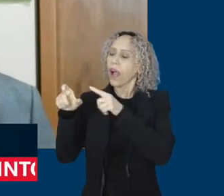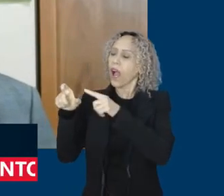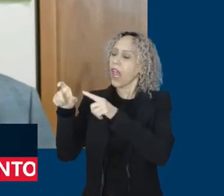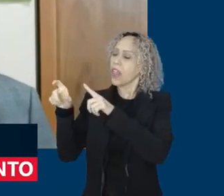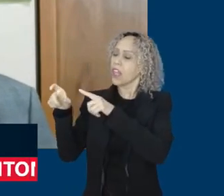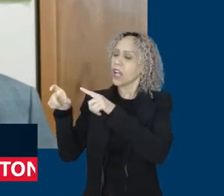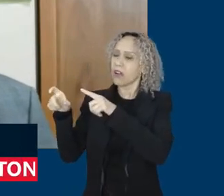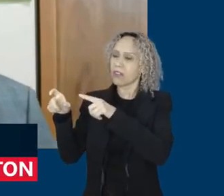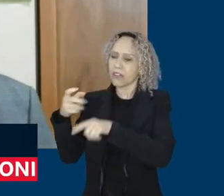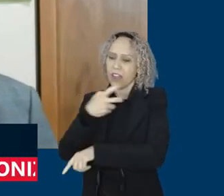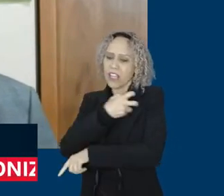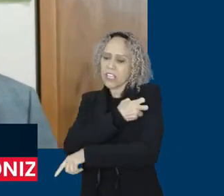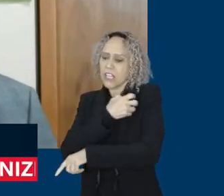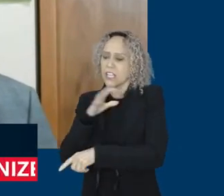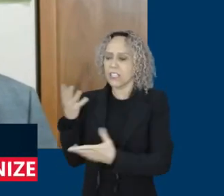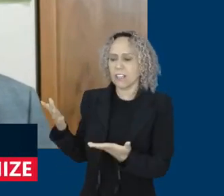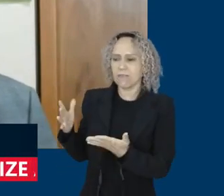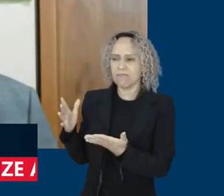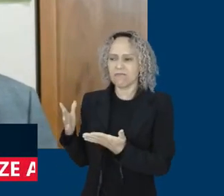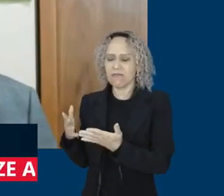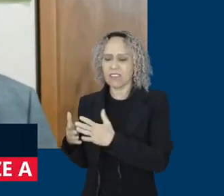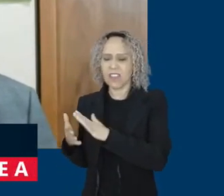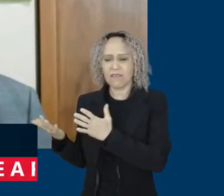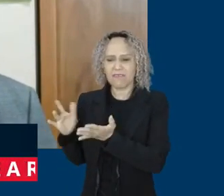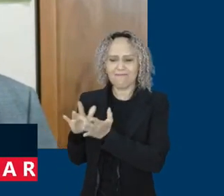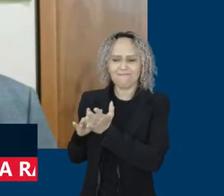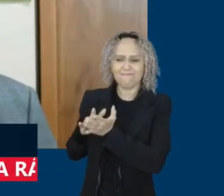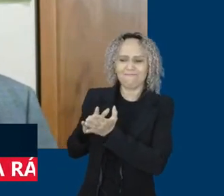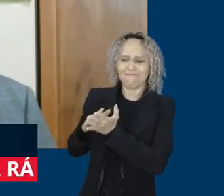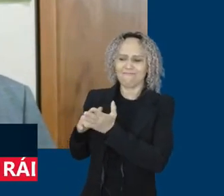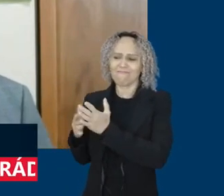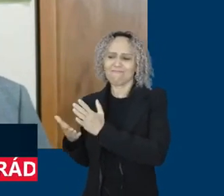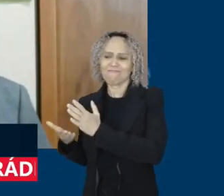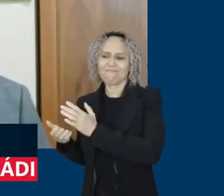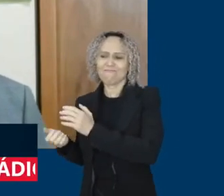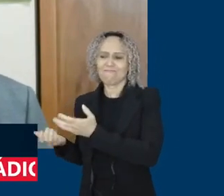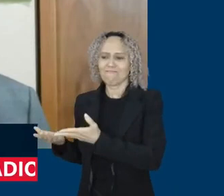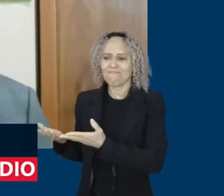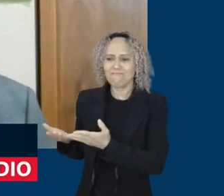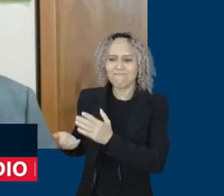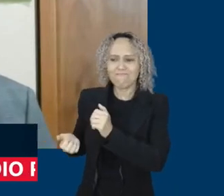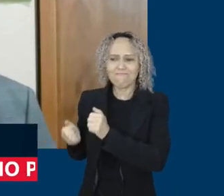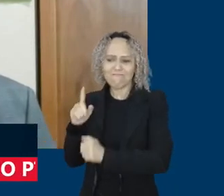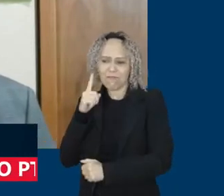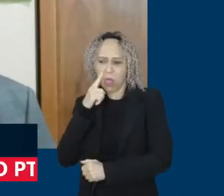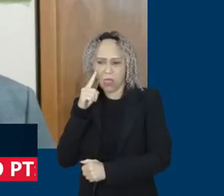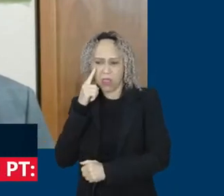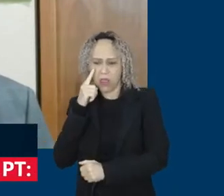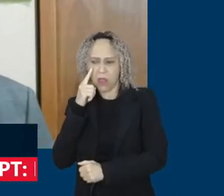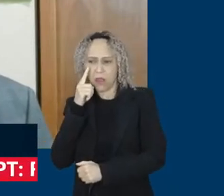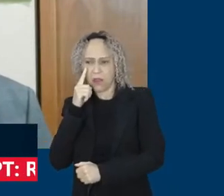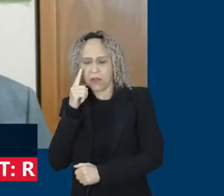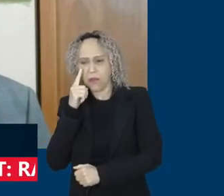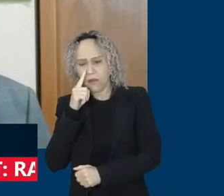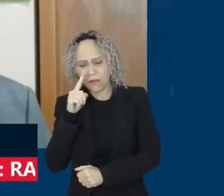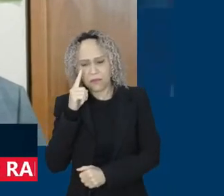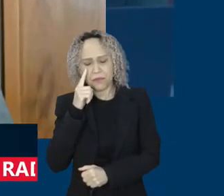competência e com muita garra fazer essa investigação para o povo brasileiro saber a verdade do que aconteceu nesse período.